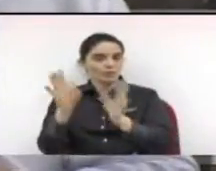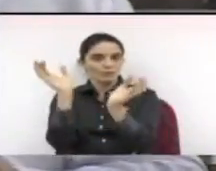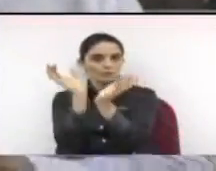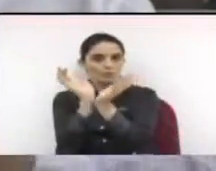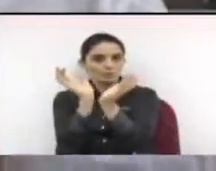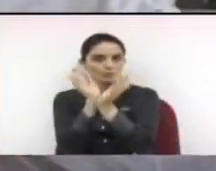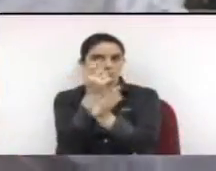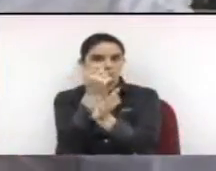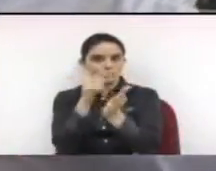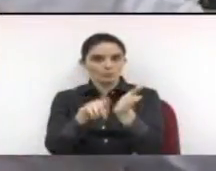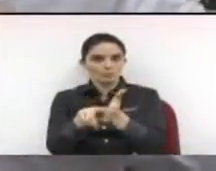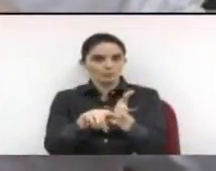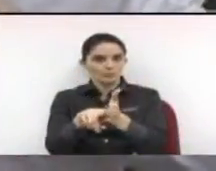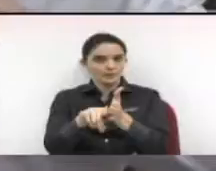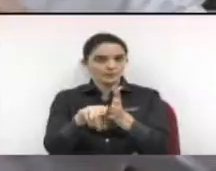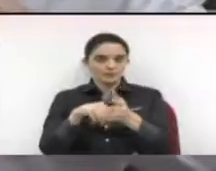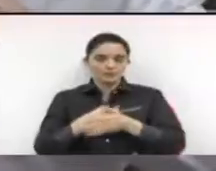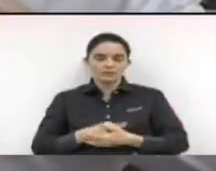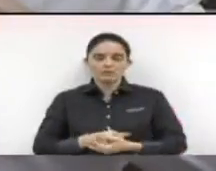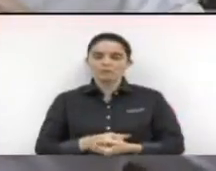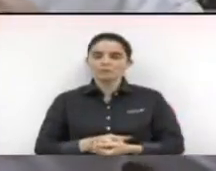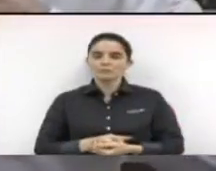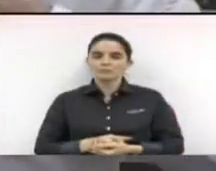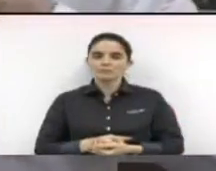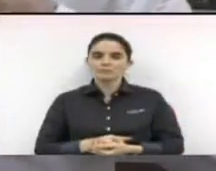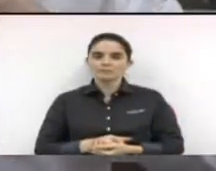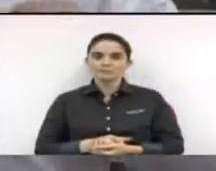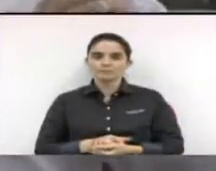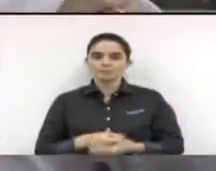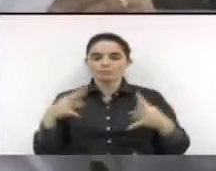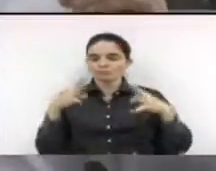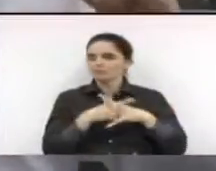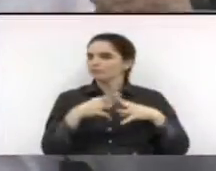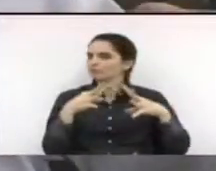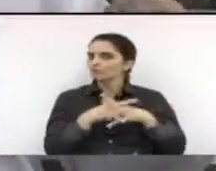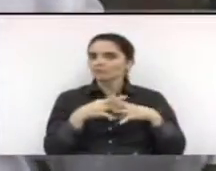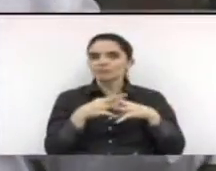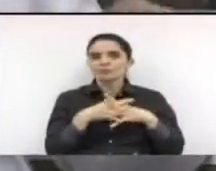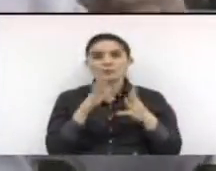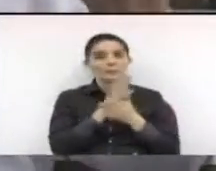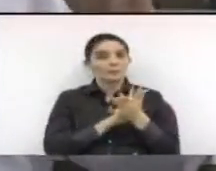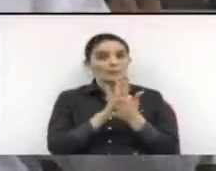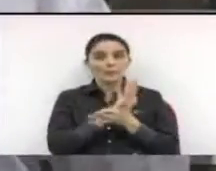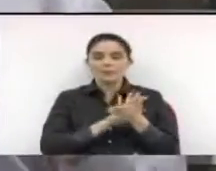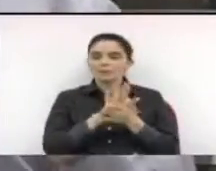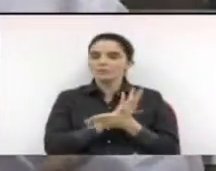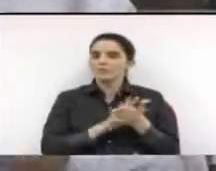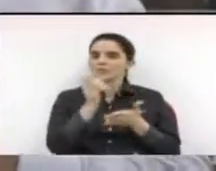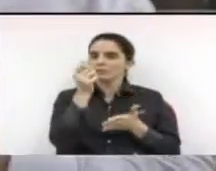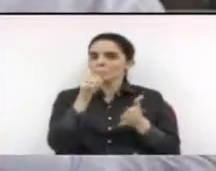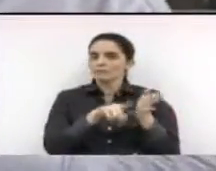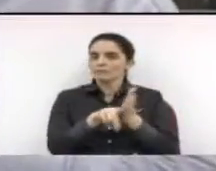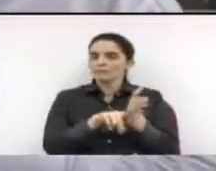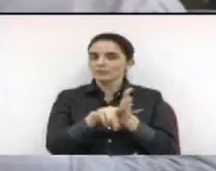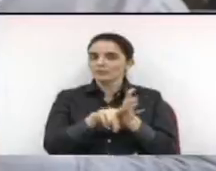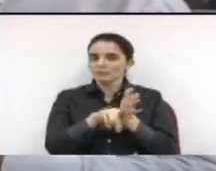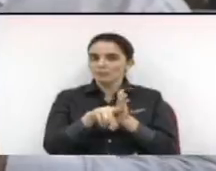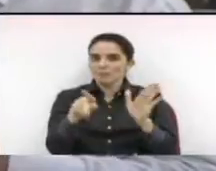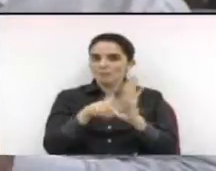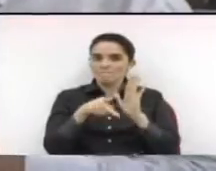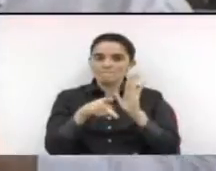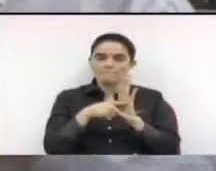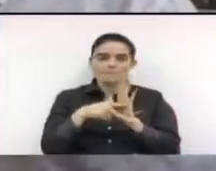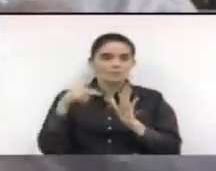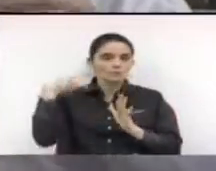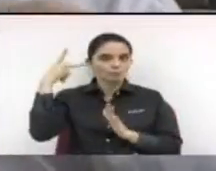de orçamento. Não vai atrapalhar em nada o orçamento do executivo, visto que